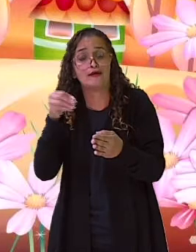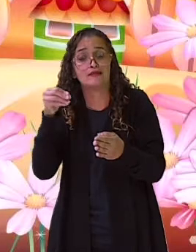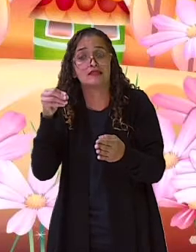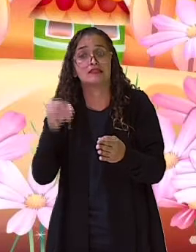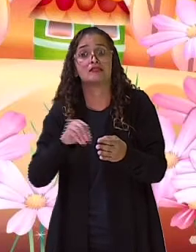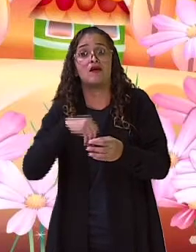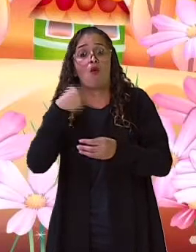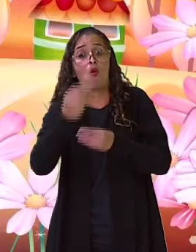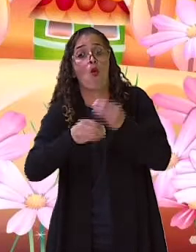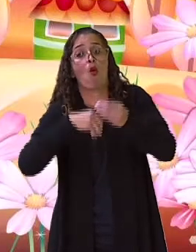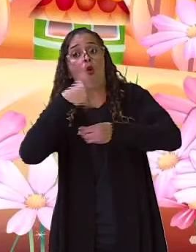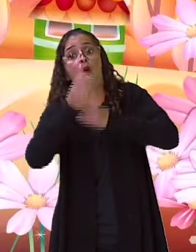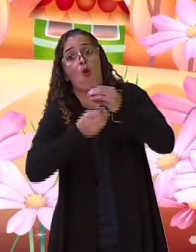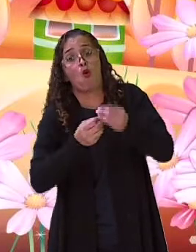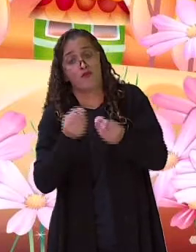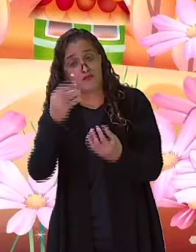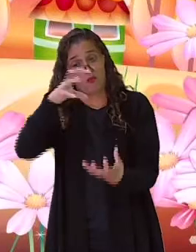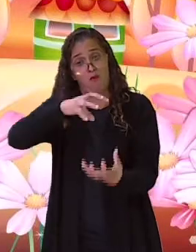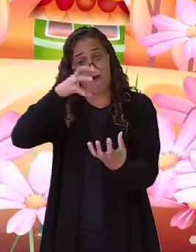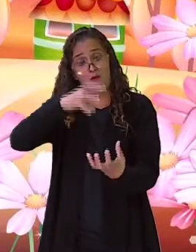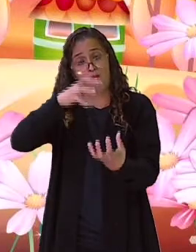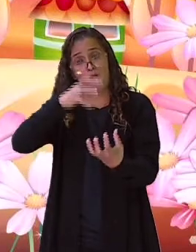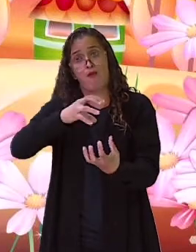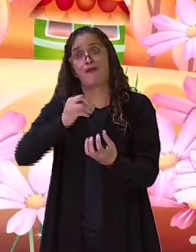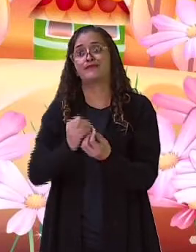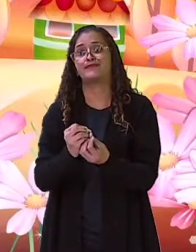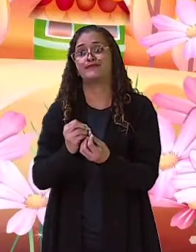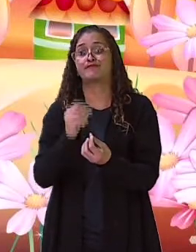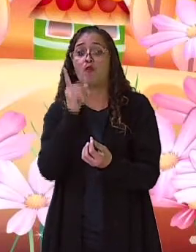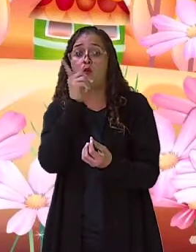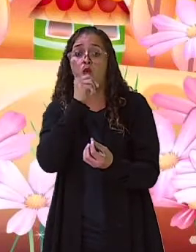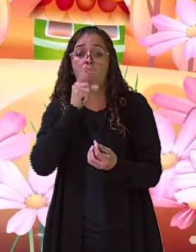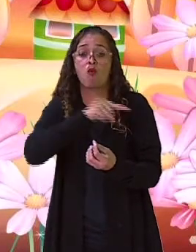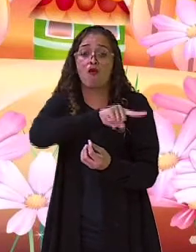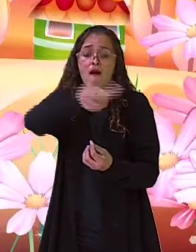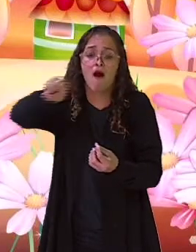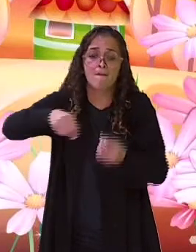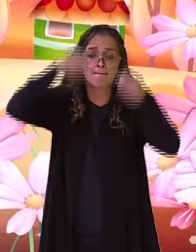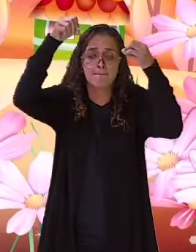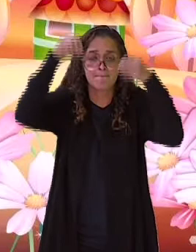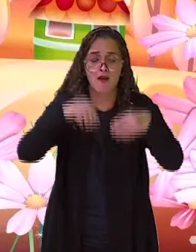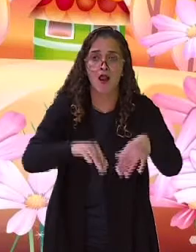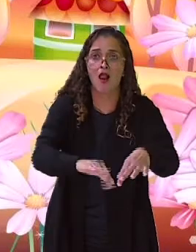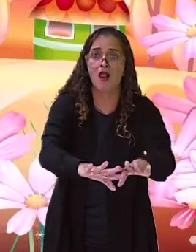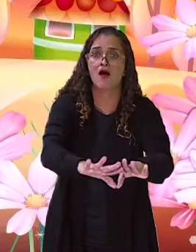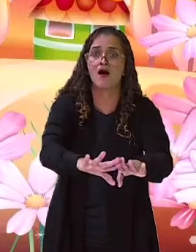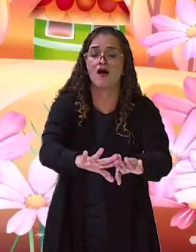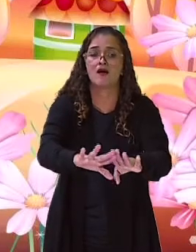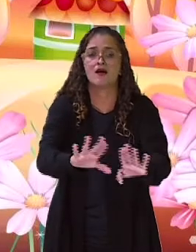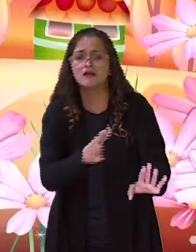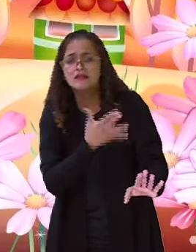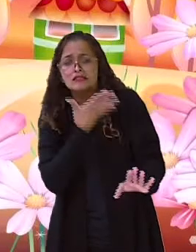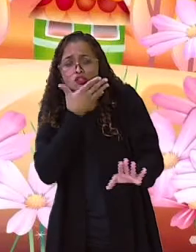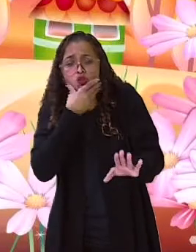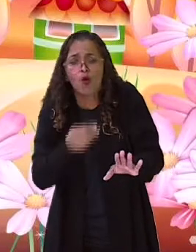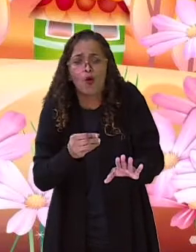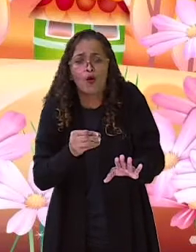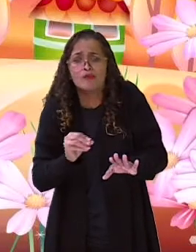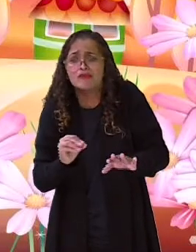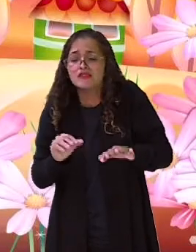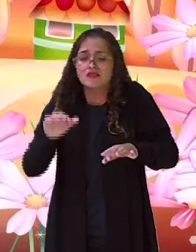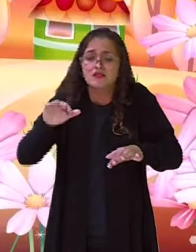dentro do rio. O homem só não se afogou, porque conseguiu agarrar num pedaço de madeira.